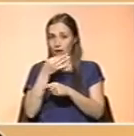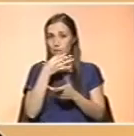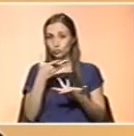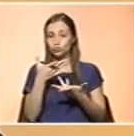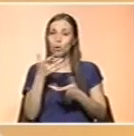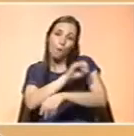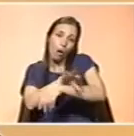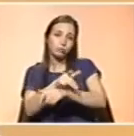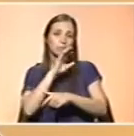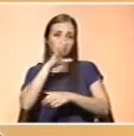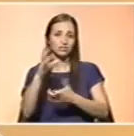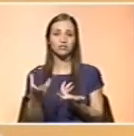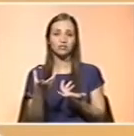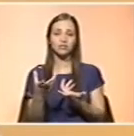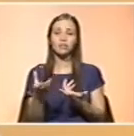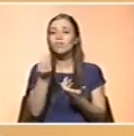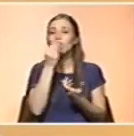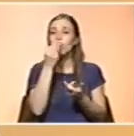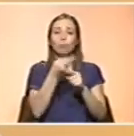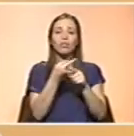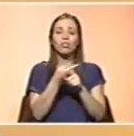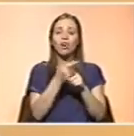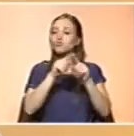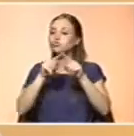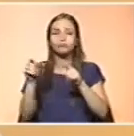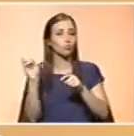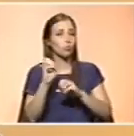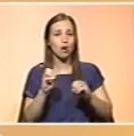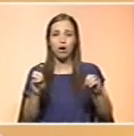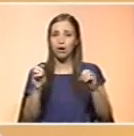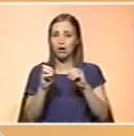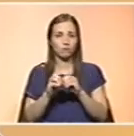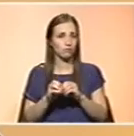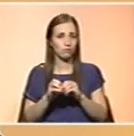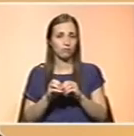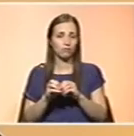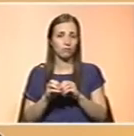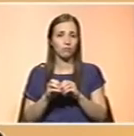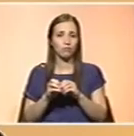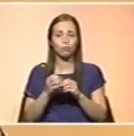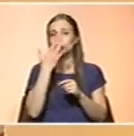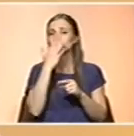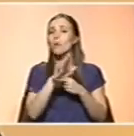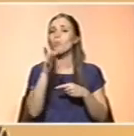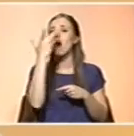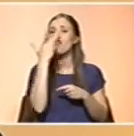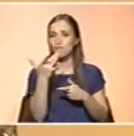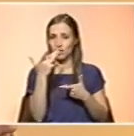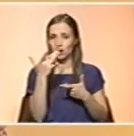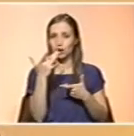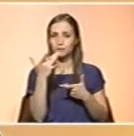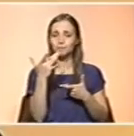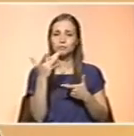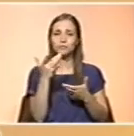alimentos, que têm uma dieta muito pouco diversificada. Há base, por exemplo, em África. África há uma grande base na dieta da